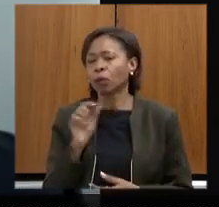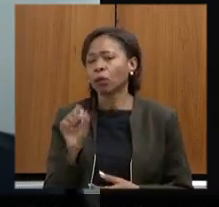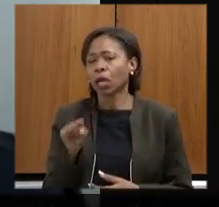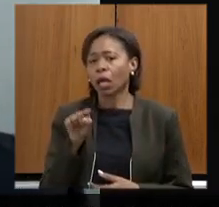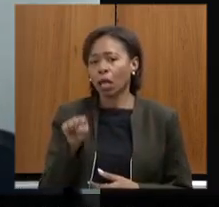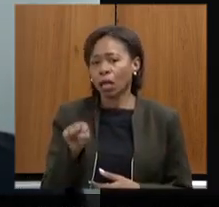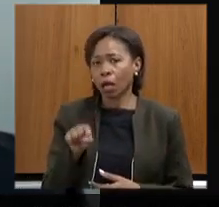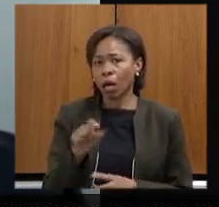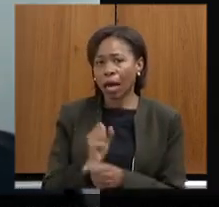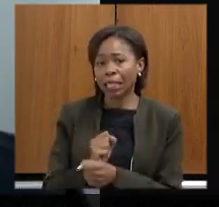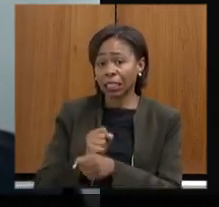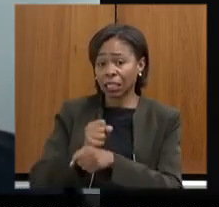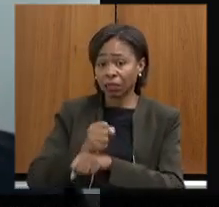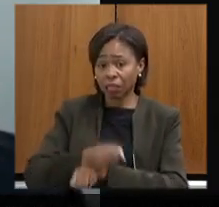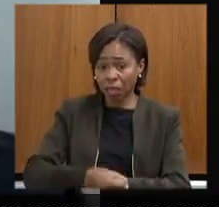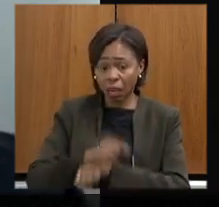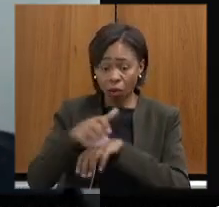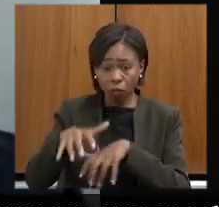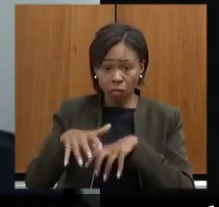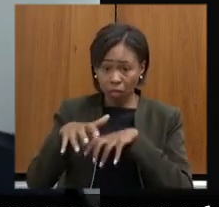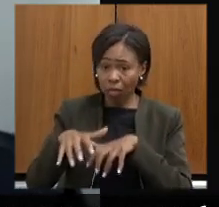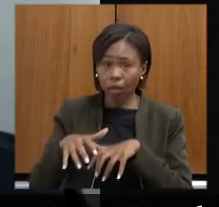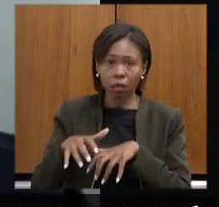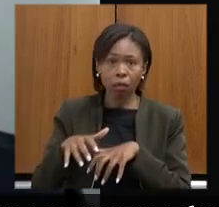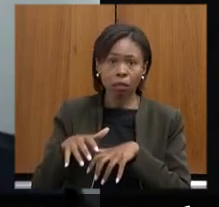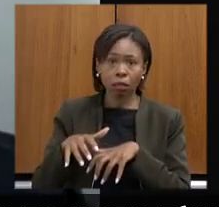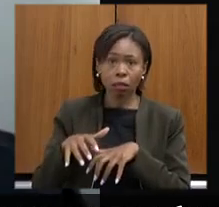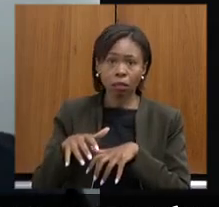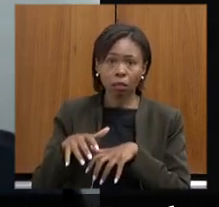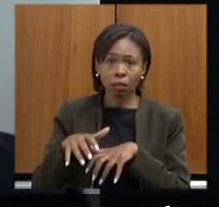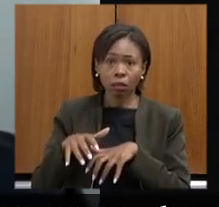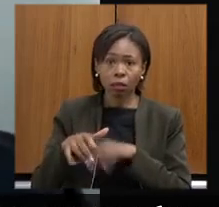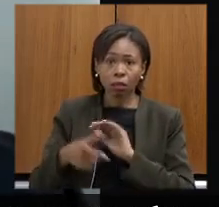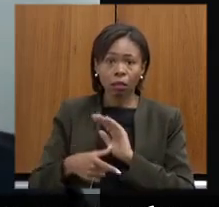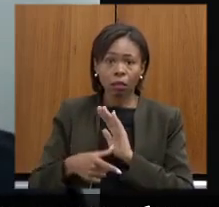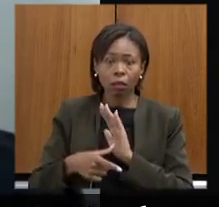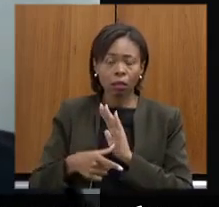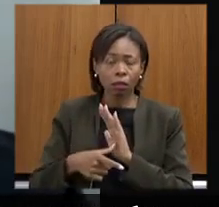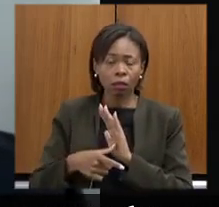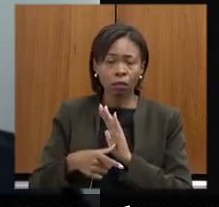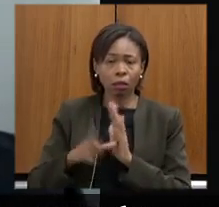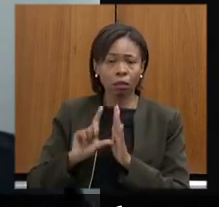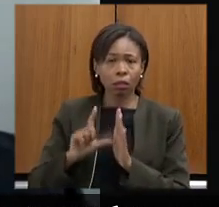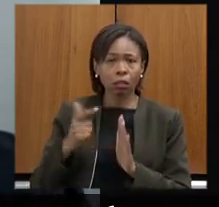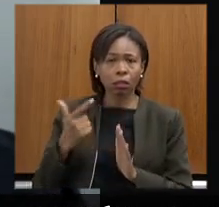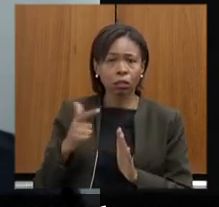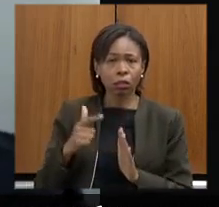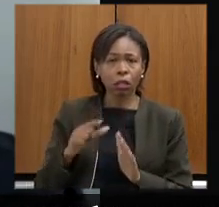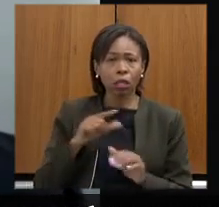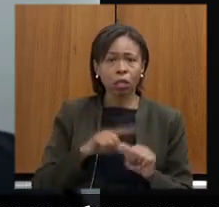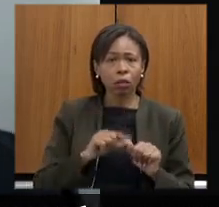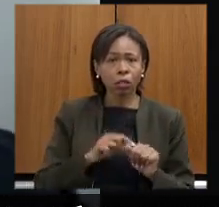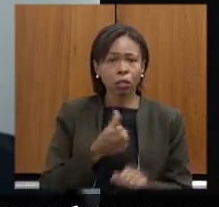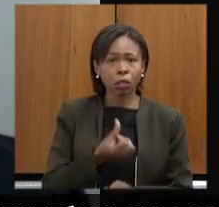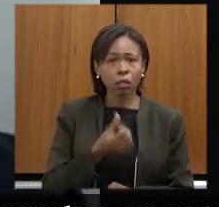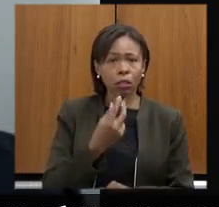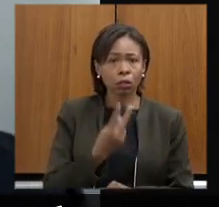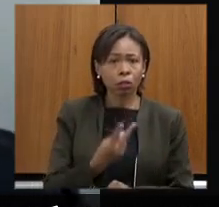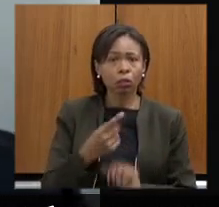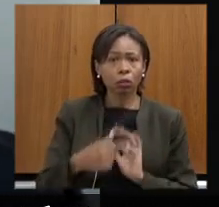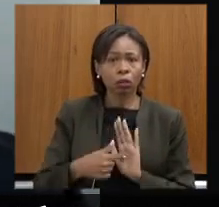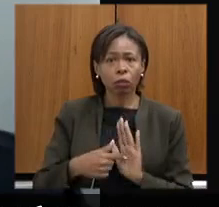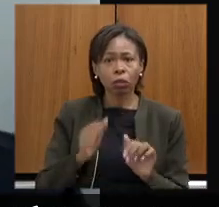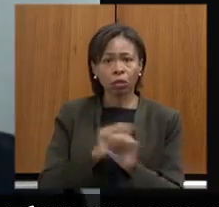não estava expressa no momento que foi concedida a licença e o artigo lá de 62 do código de minas deixa bem expresso